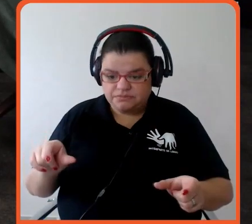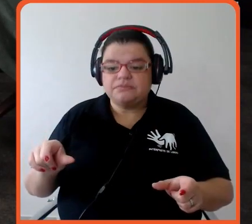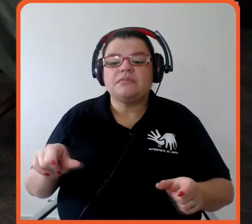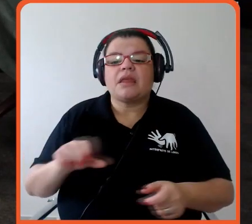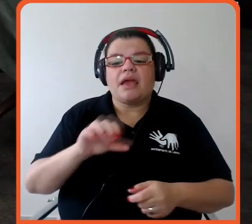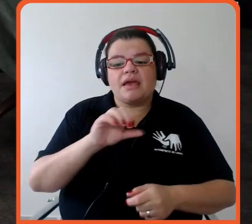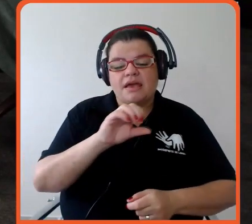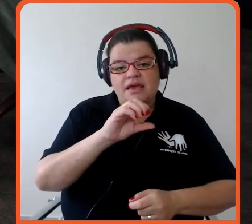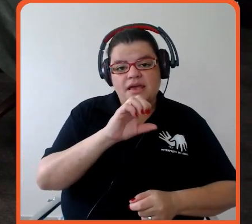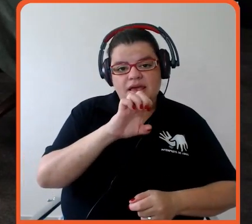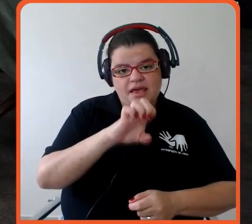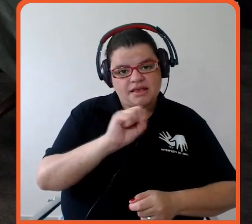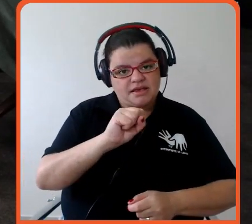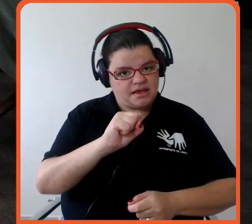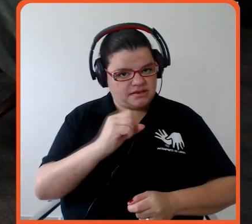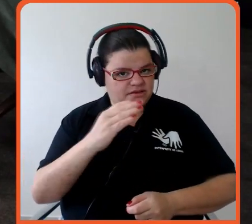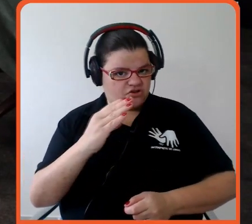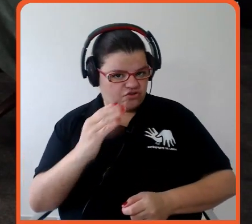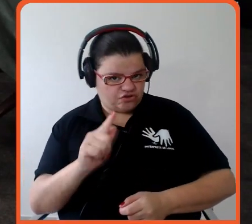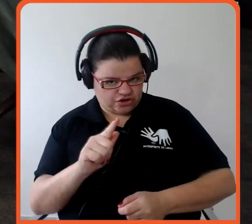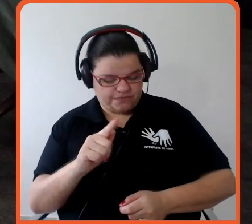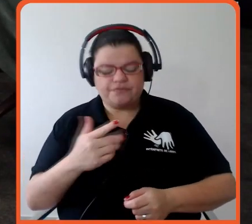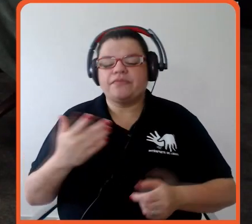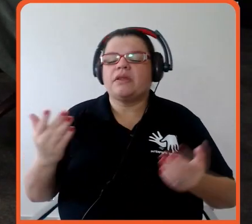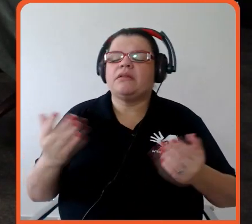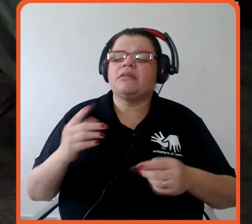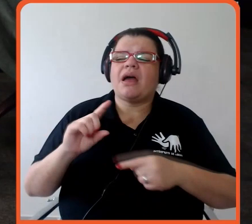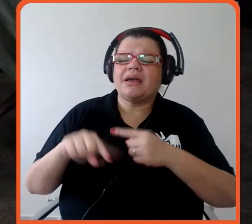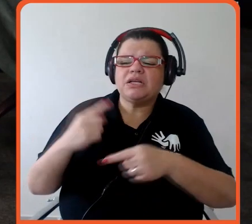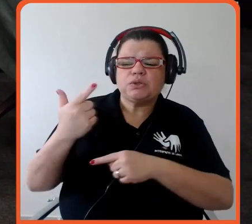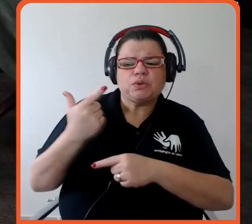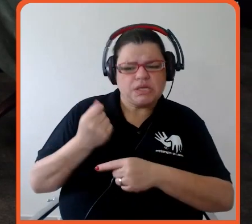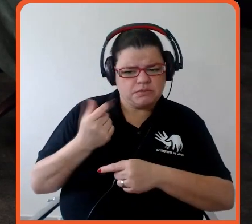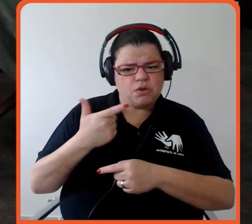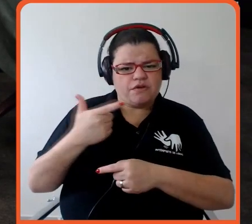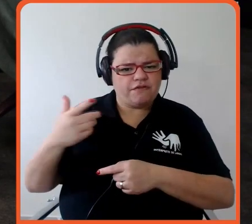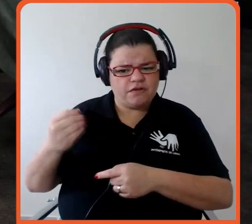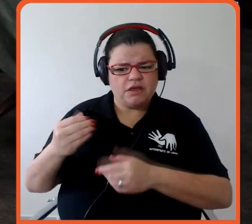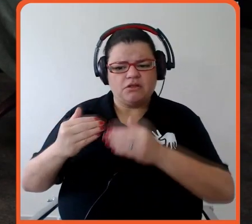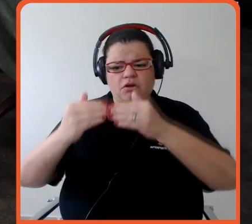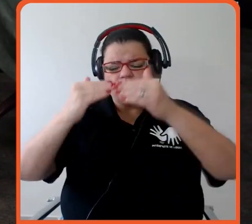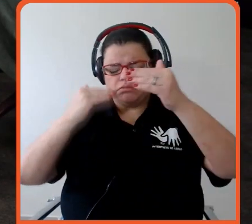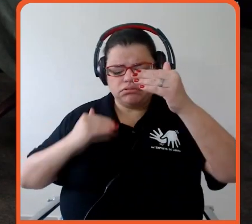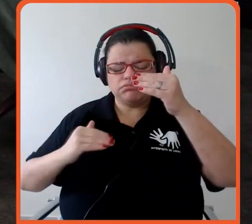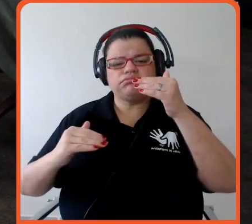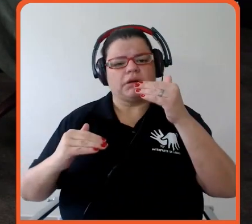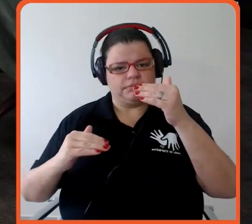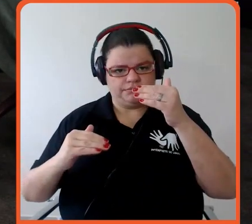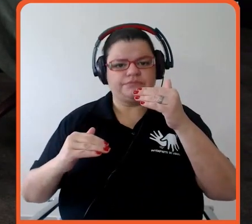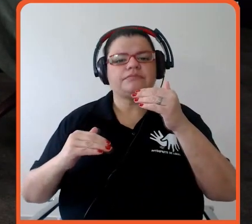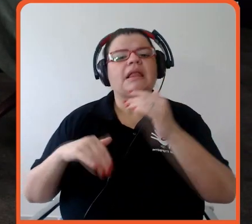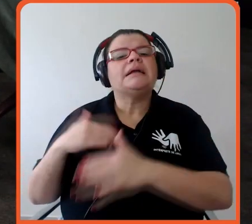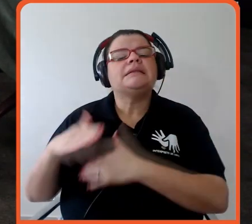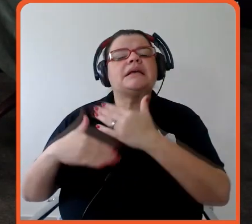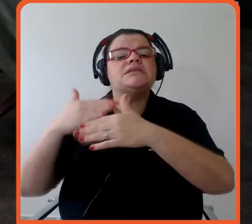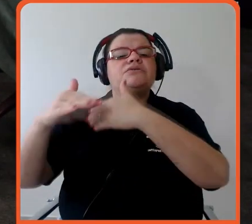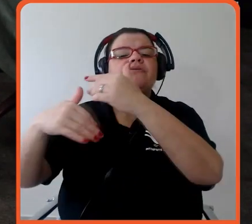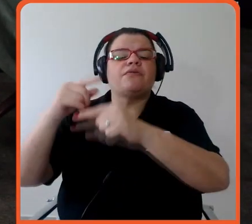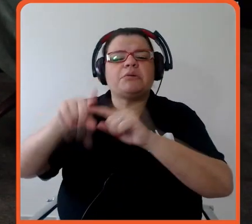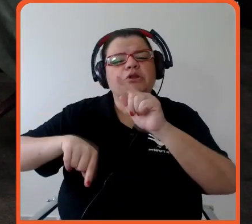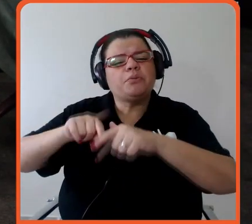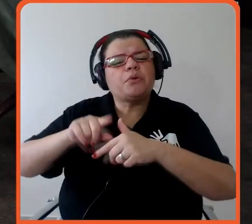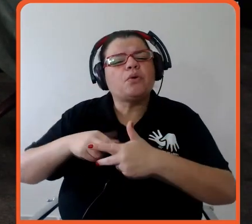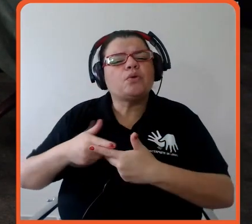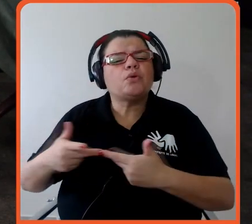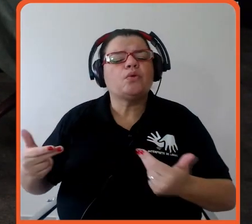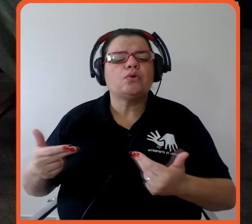E em 2020 a gente montou uma outra área, né, embaixo do mesmo guarda-chuva, que é uma área de desenvolvimento de produtos sustentáveis. Nosso objetivo aqui,